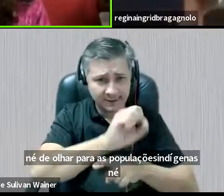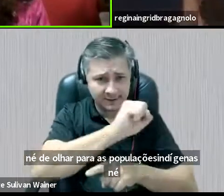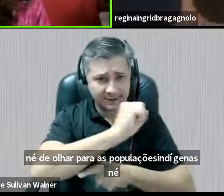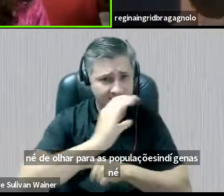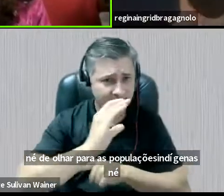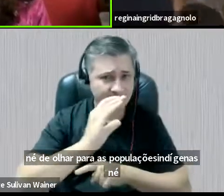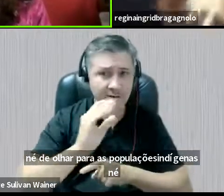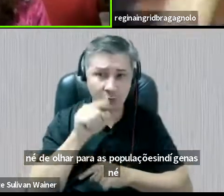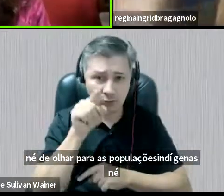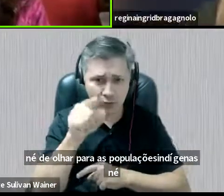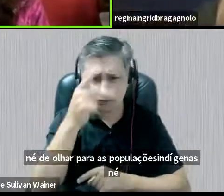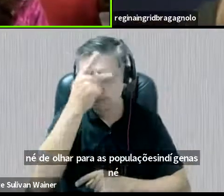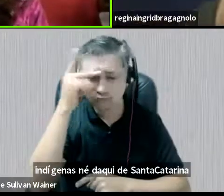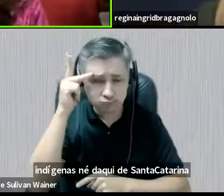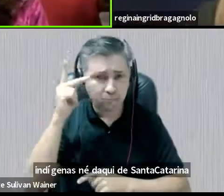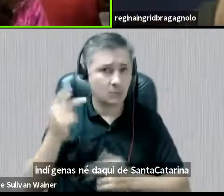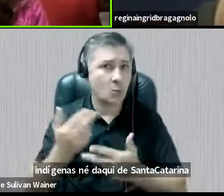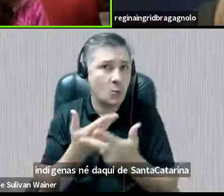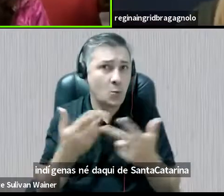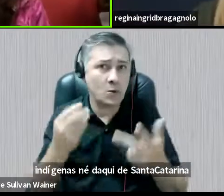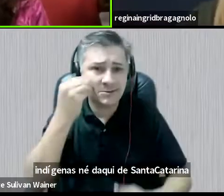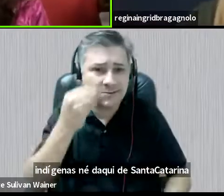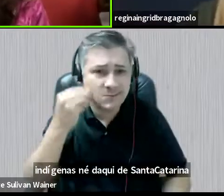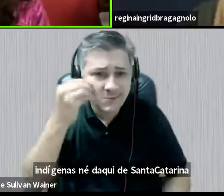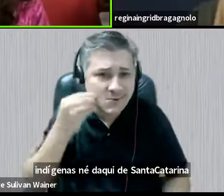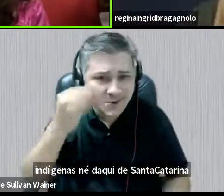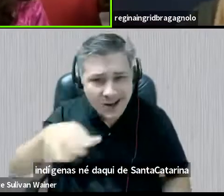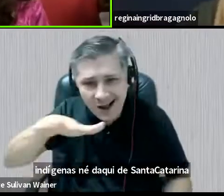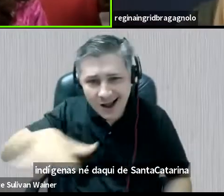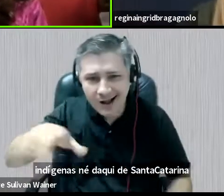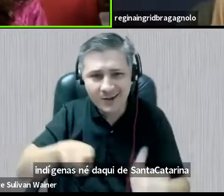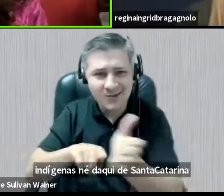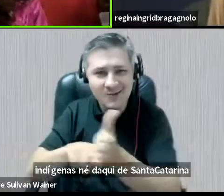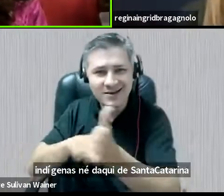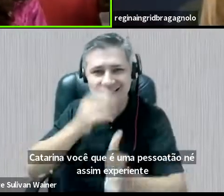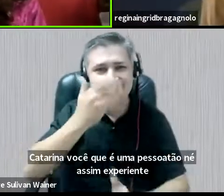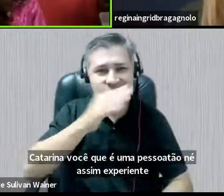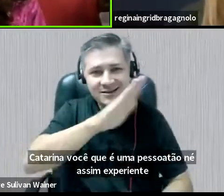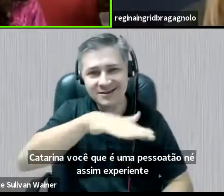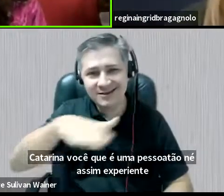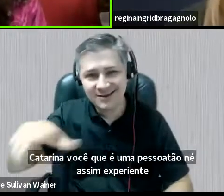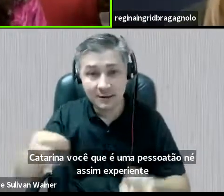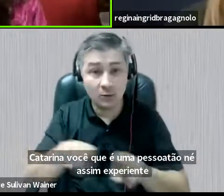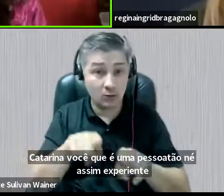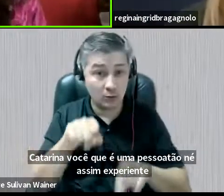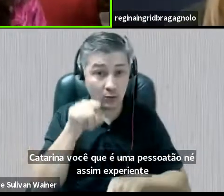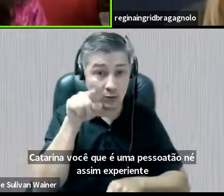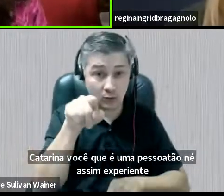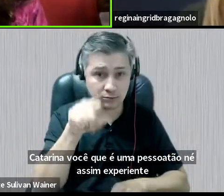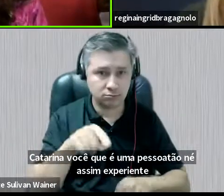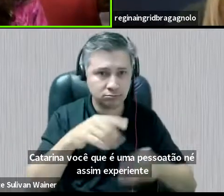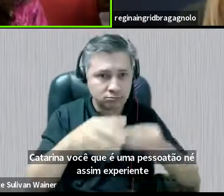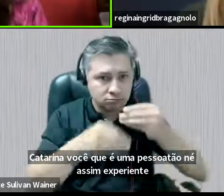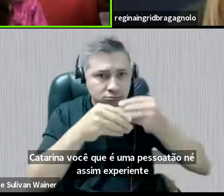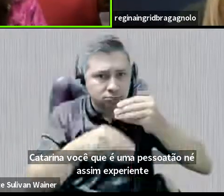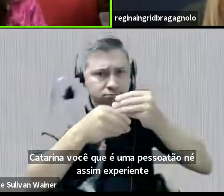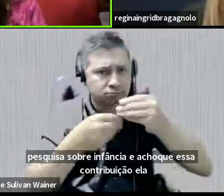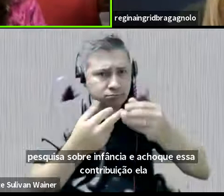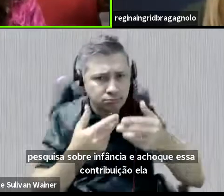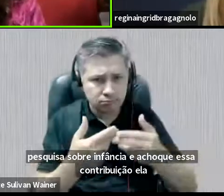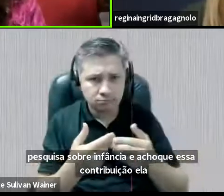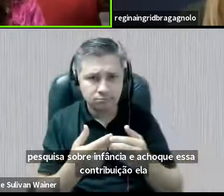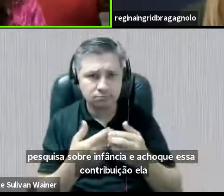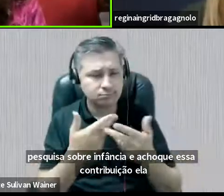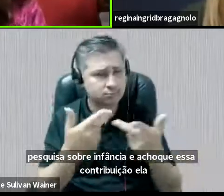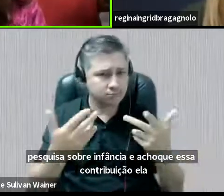você que é uma pessoa tão, né, assim, experiente na pesquisa sobre a infância, acho que essa contribuição, ela é, né, assim,